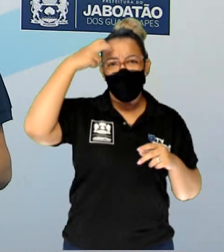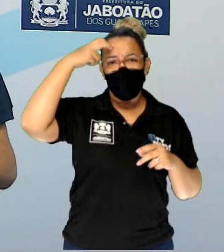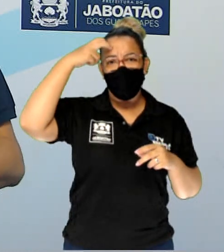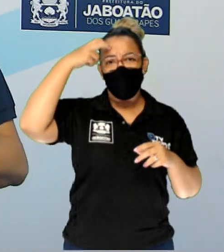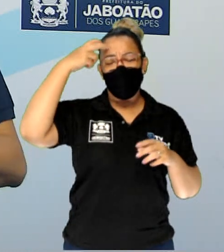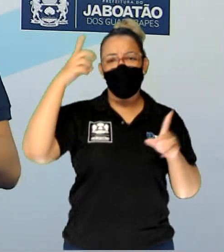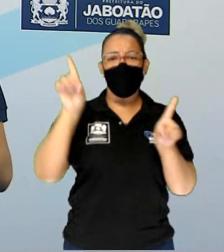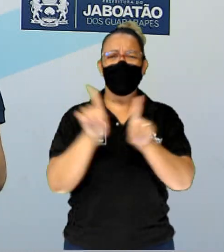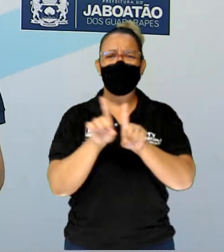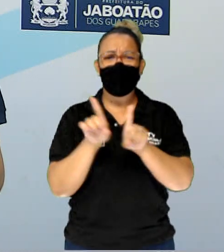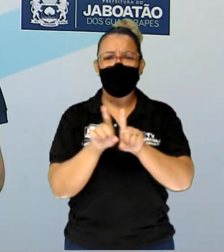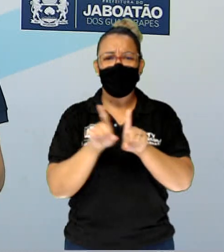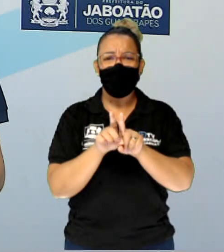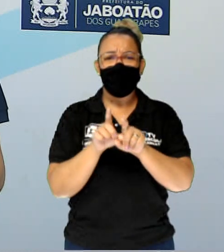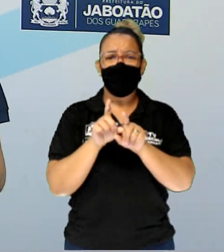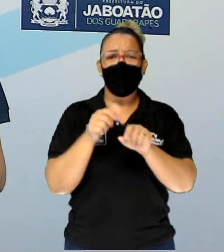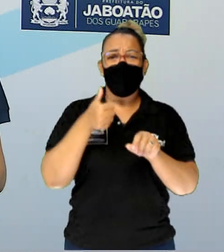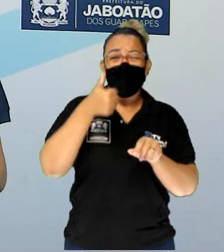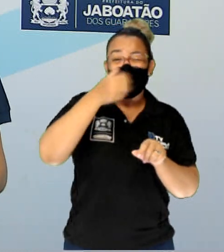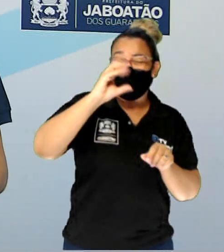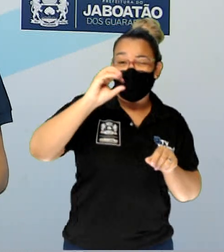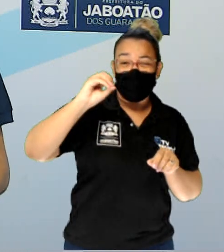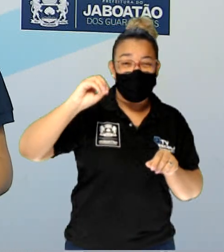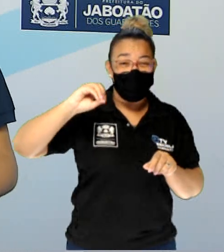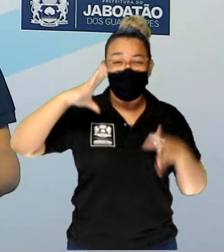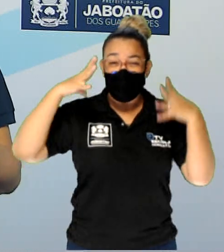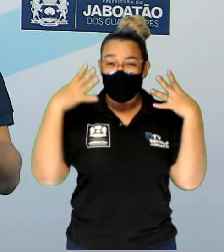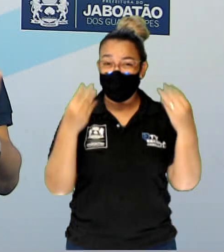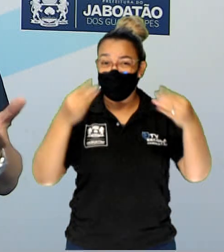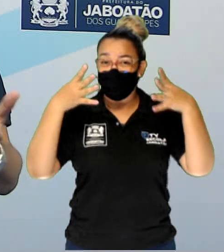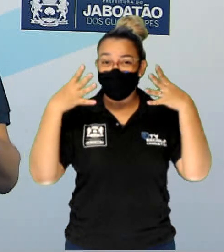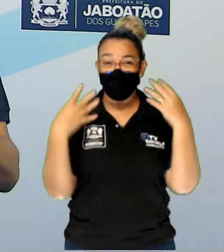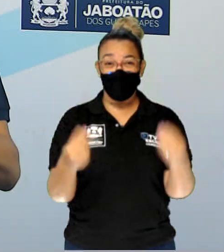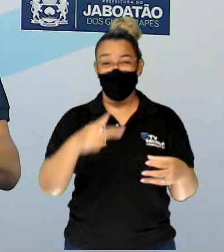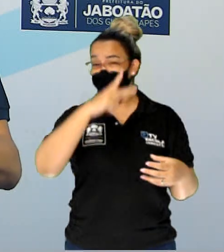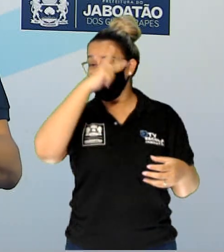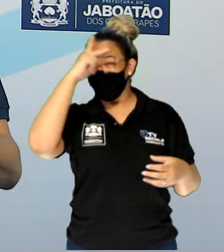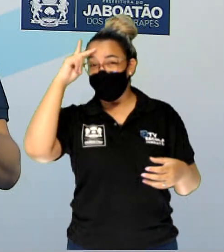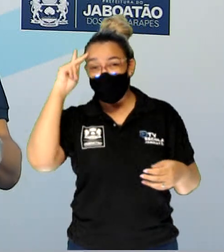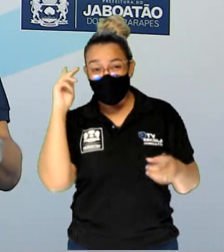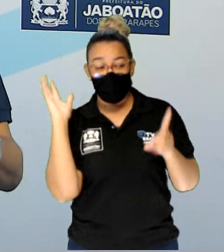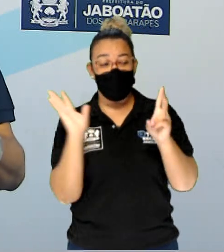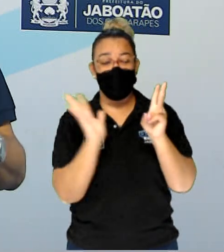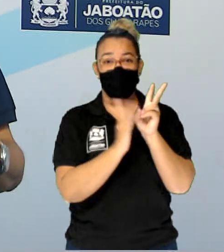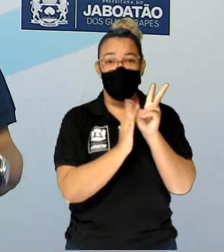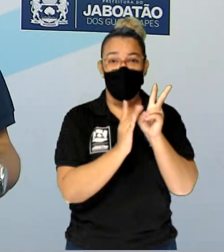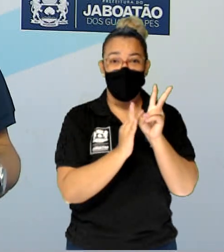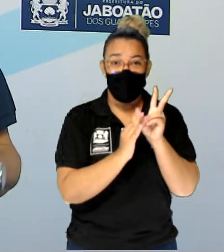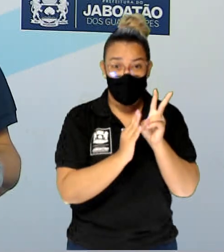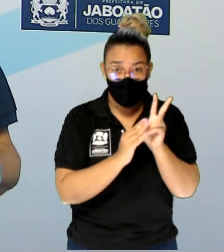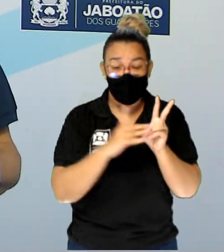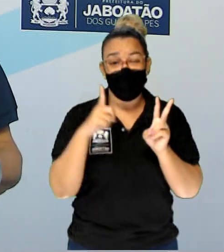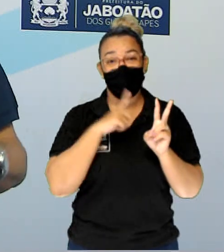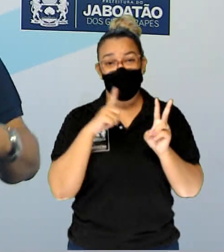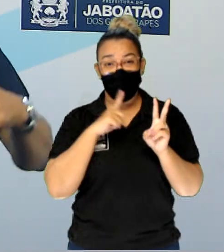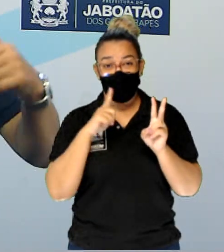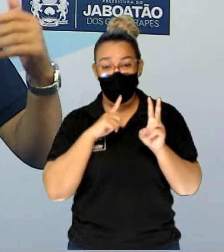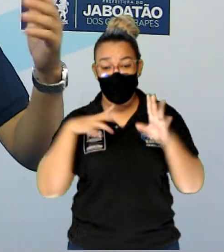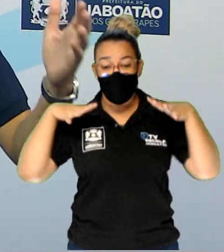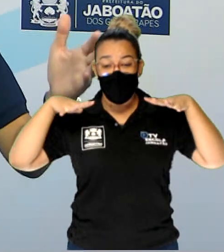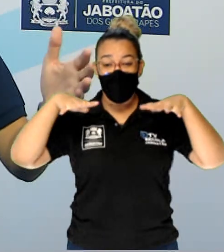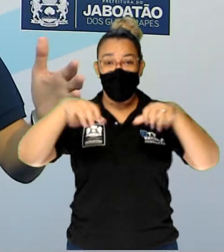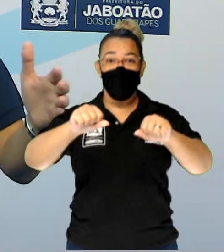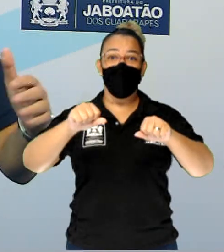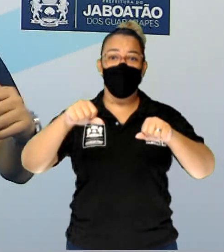centenas de milhares de povos indígenas. Aqui os tupis, os guaranis, os jês, os tamoios. Na